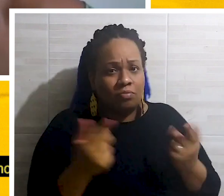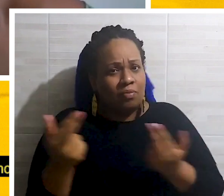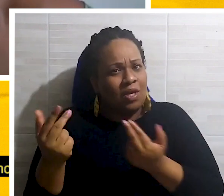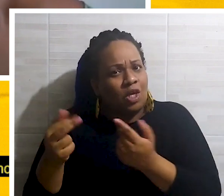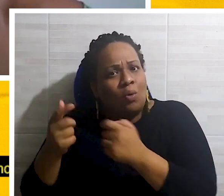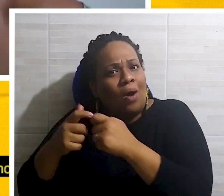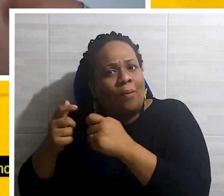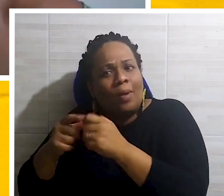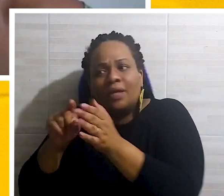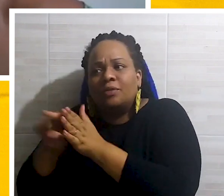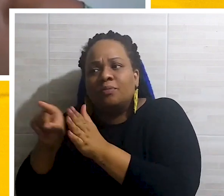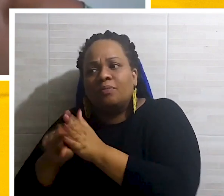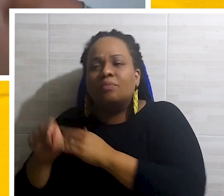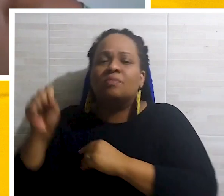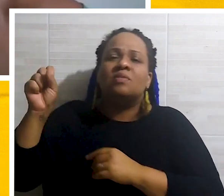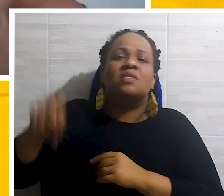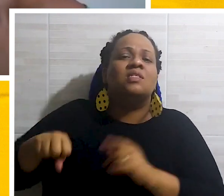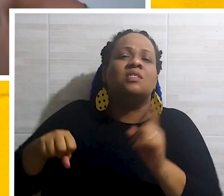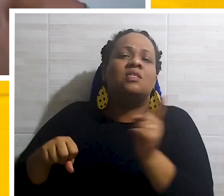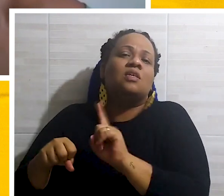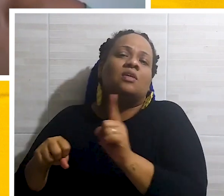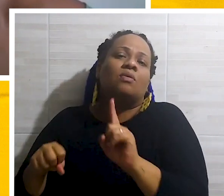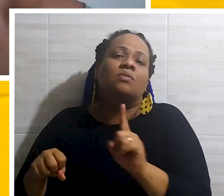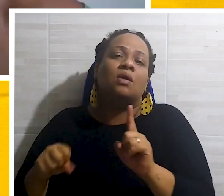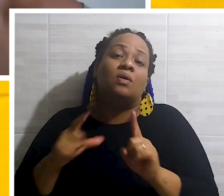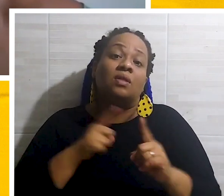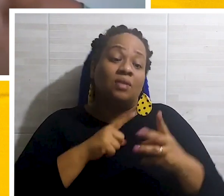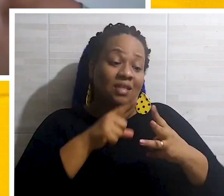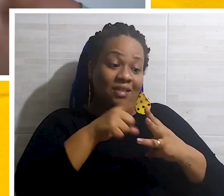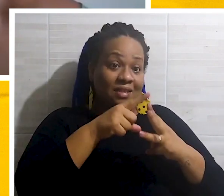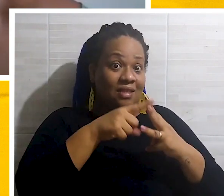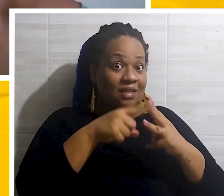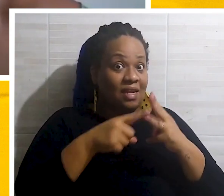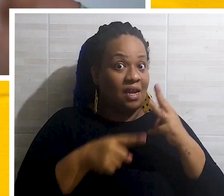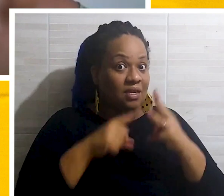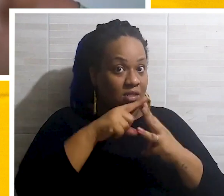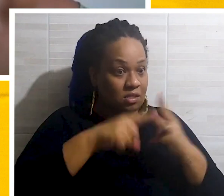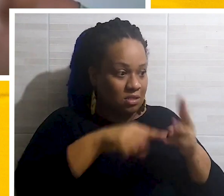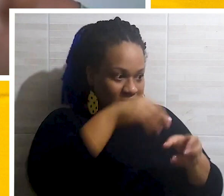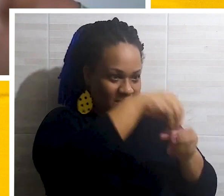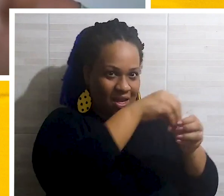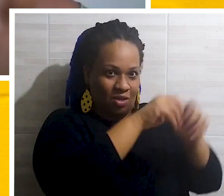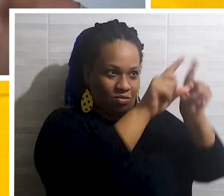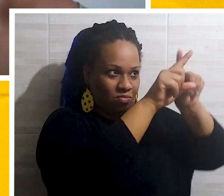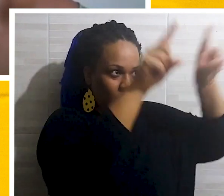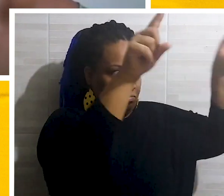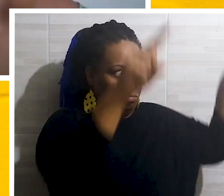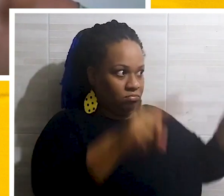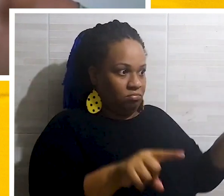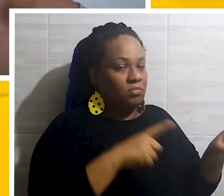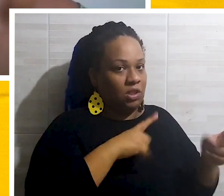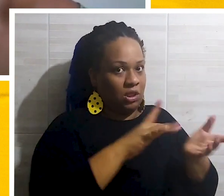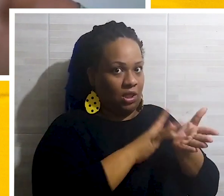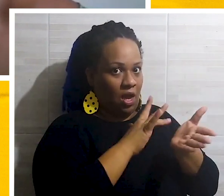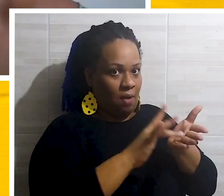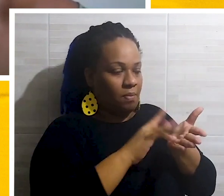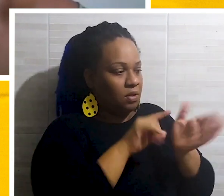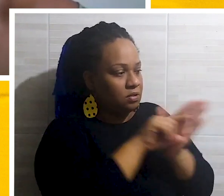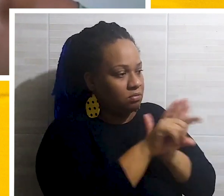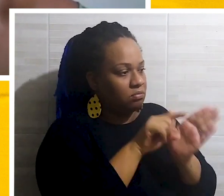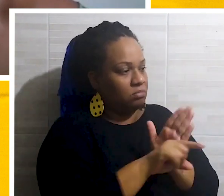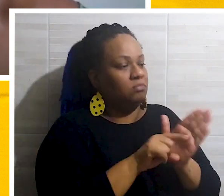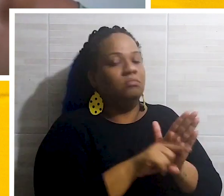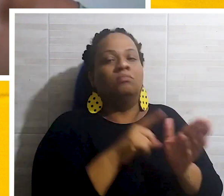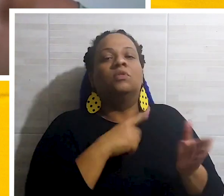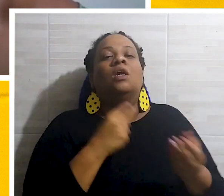é mais ou menos o que o médico faz mesmo, essa pergunta de sim ou não. E aí, ele tem três equipamentos dentro desse totem, fora o tablet. O